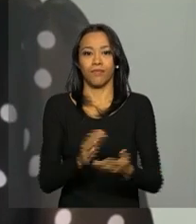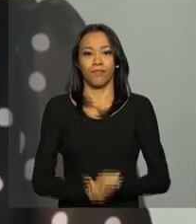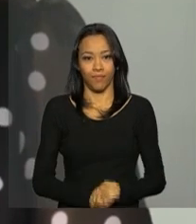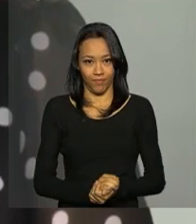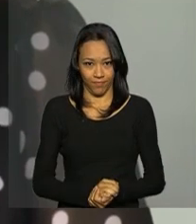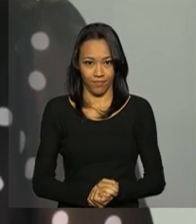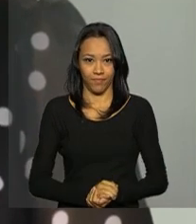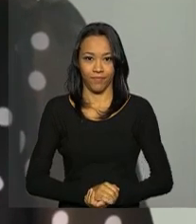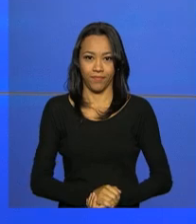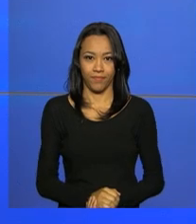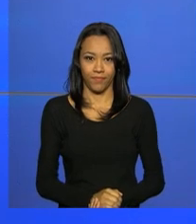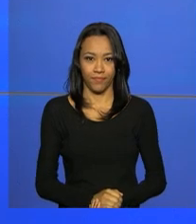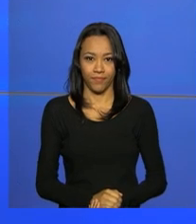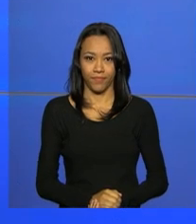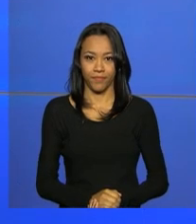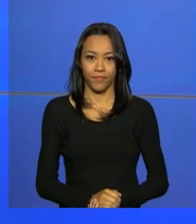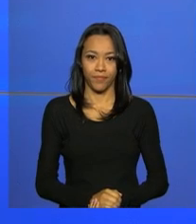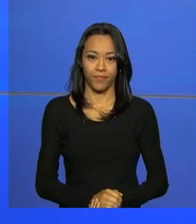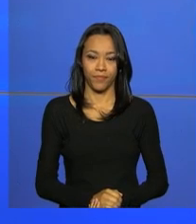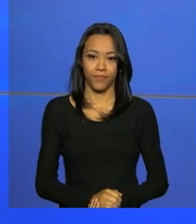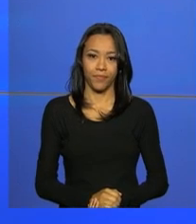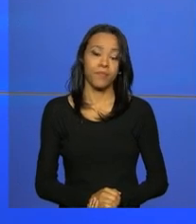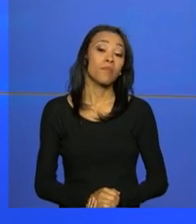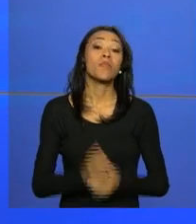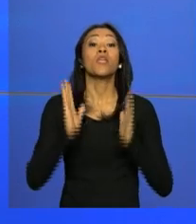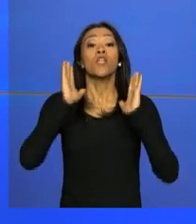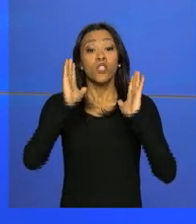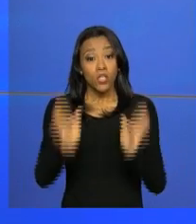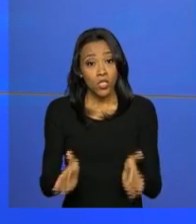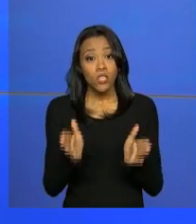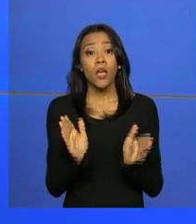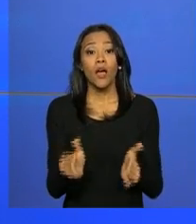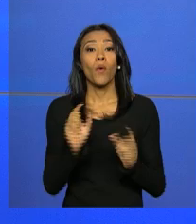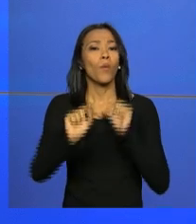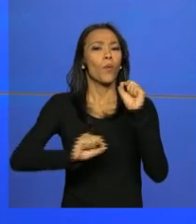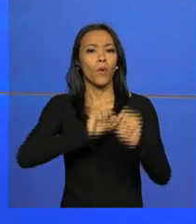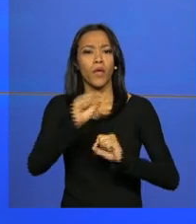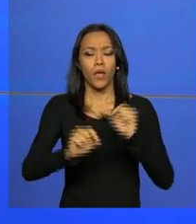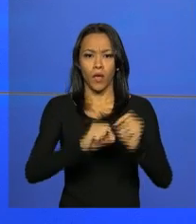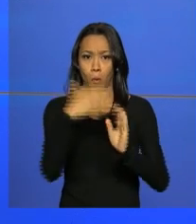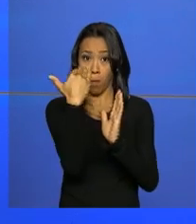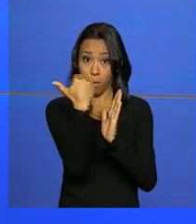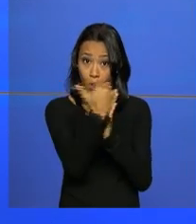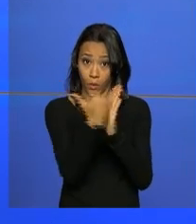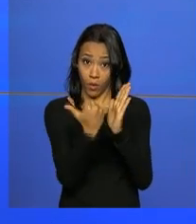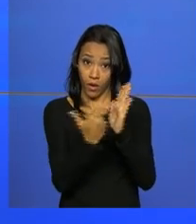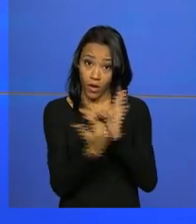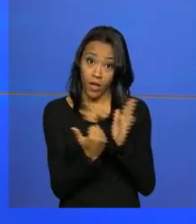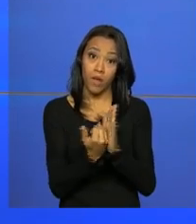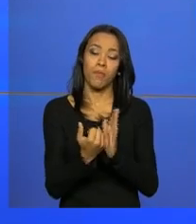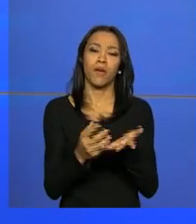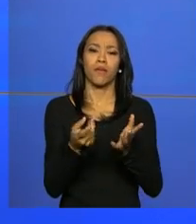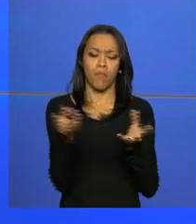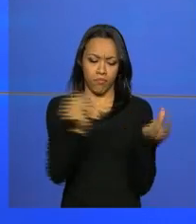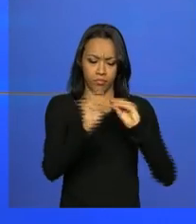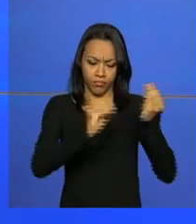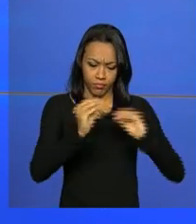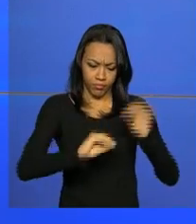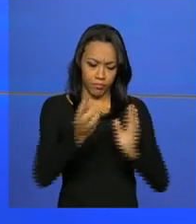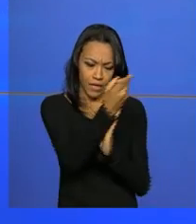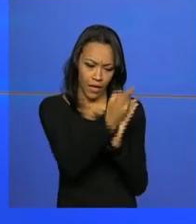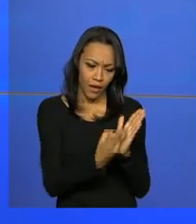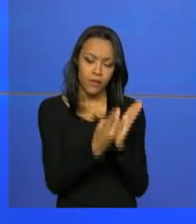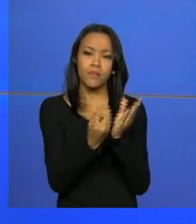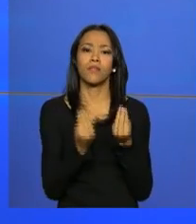Zai Jin. E já está disponível o programa para o preenchimento da Declaração do Imposto de Renda.